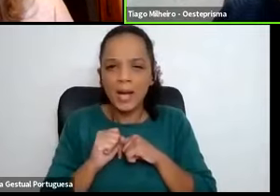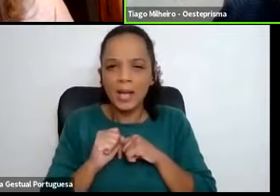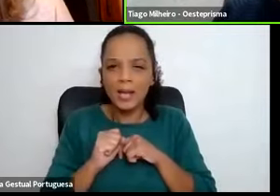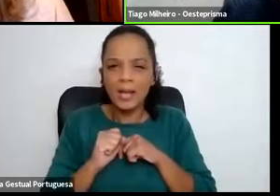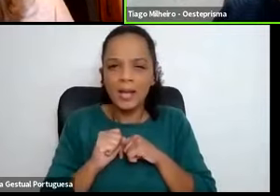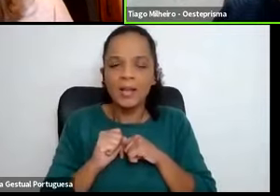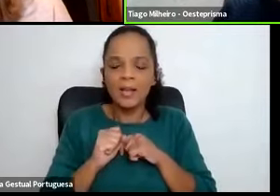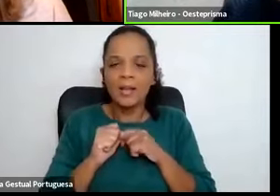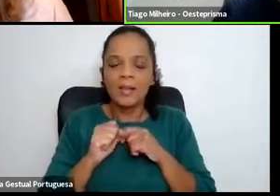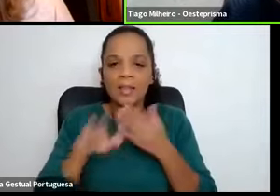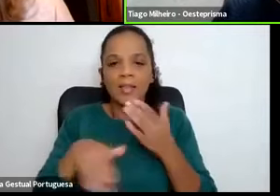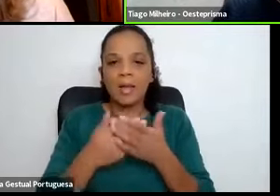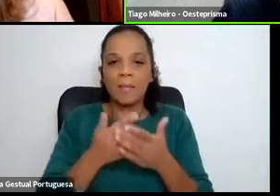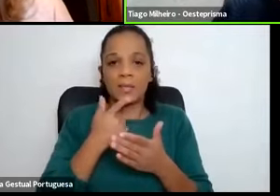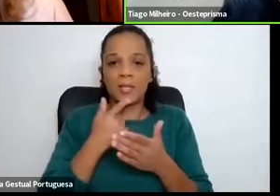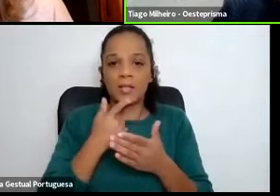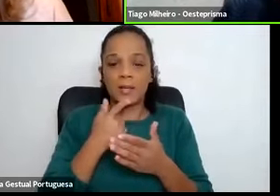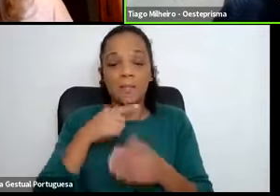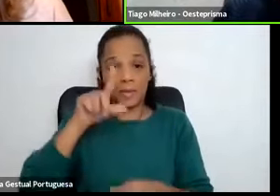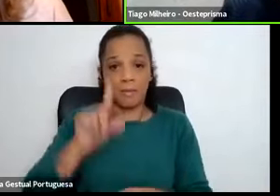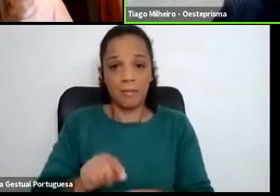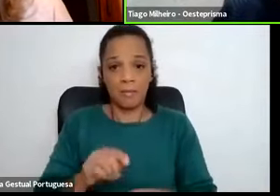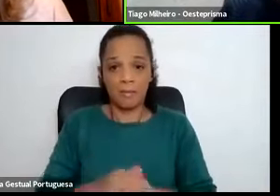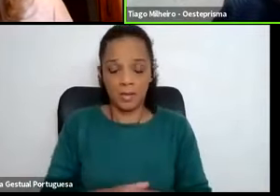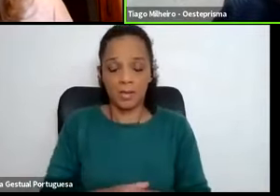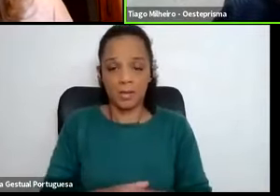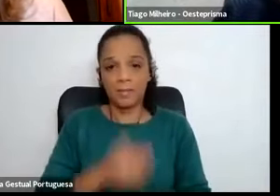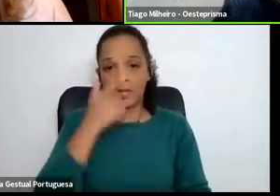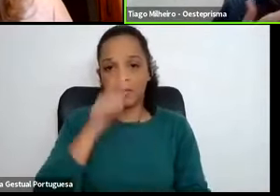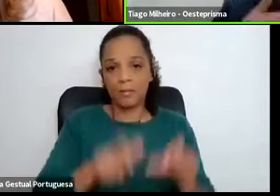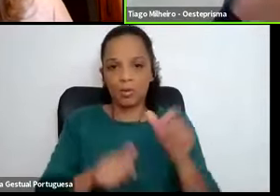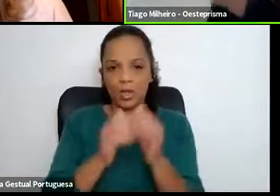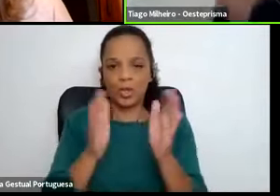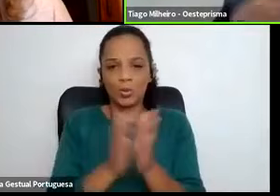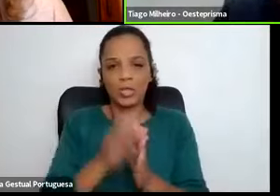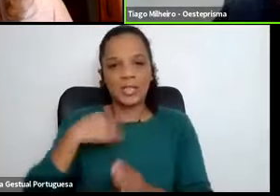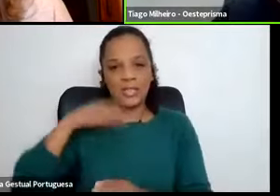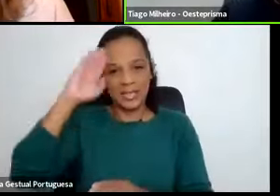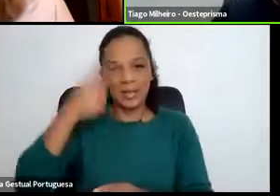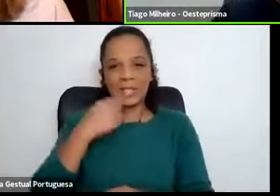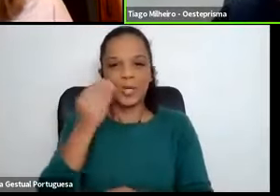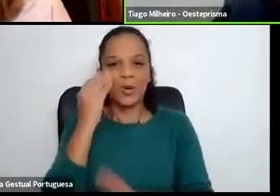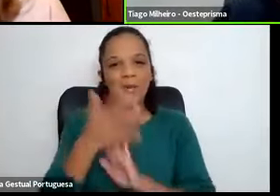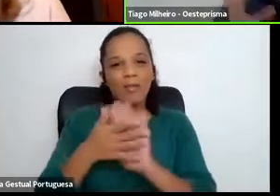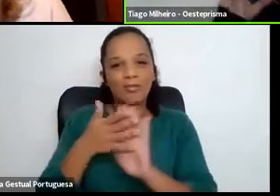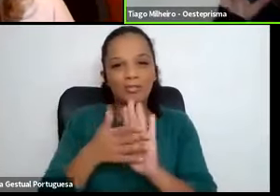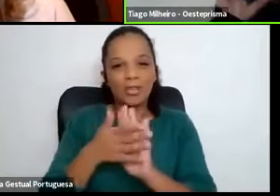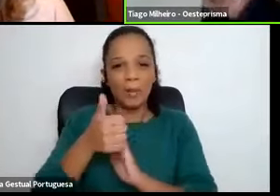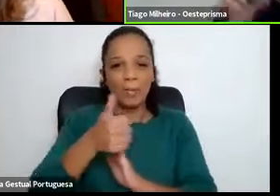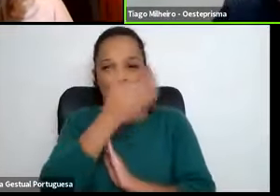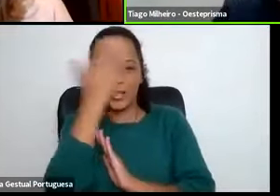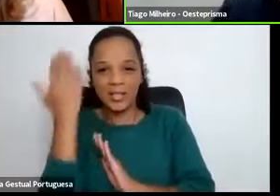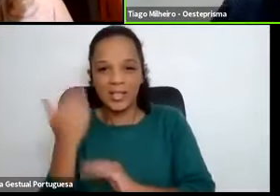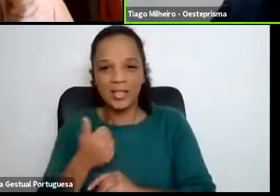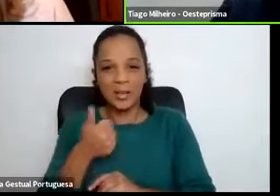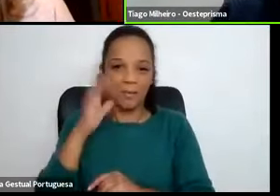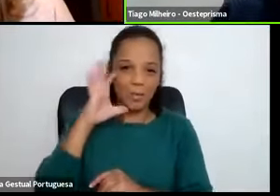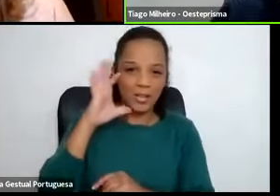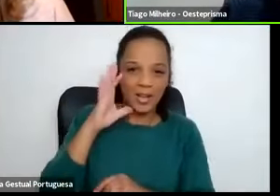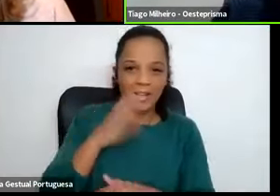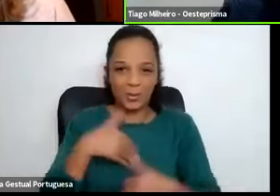consiga perceber. Além de que todas as pessoas já sabem dizer um bom dia, uma boa tarde, um está tudo bem.